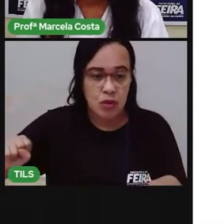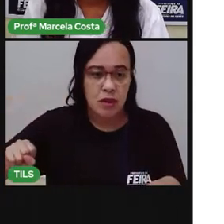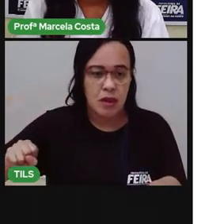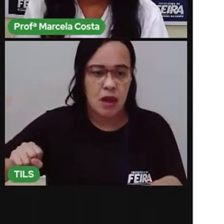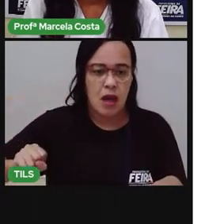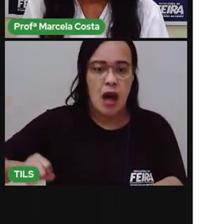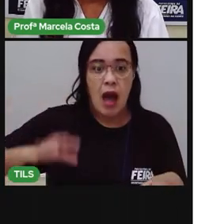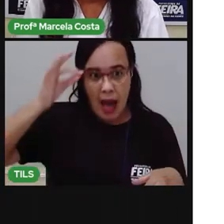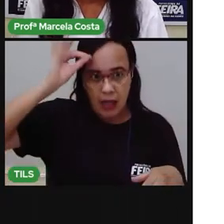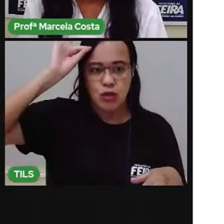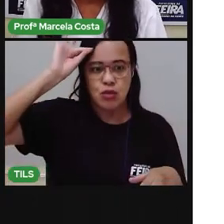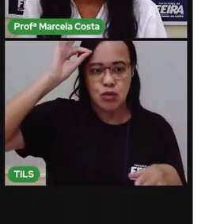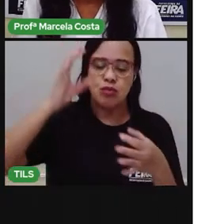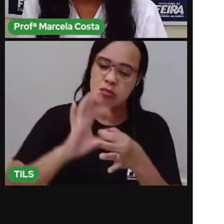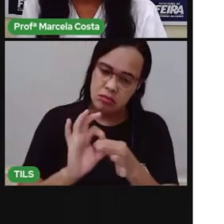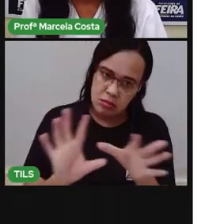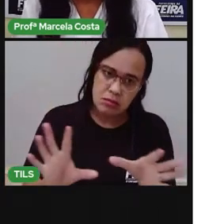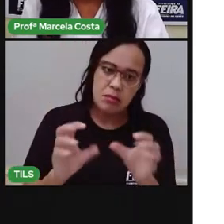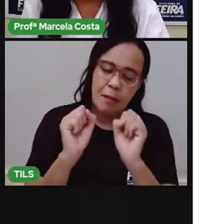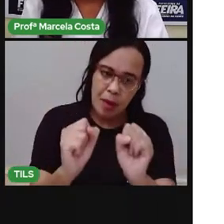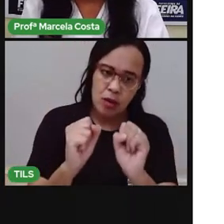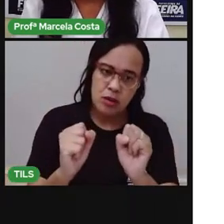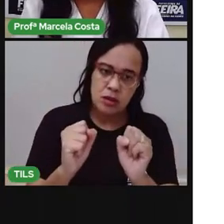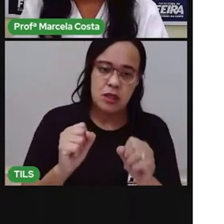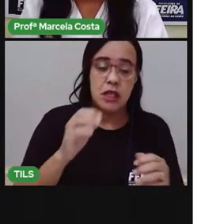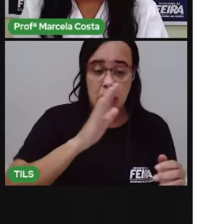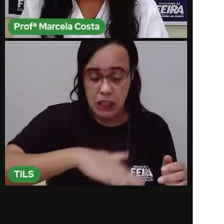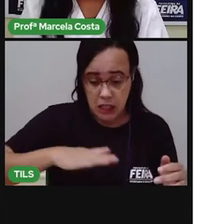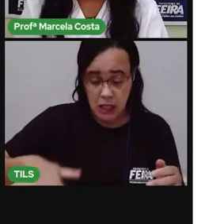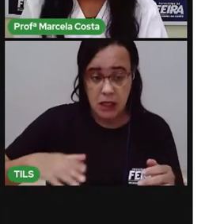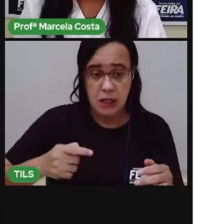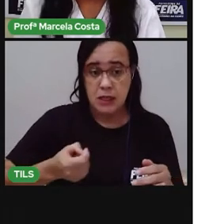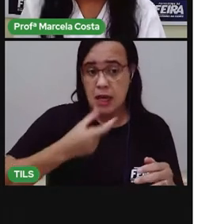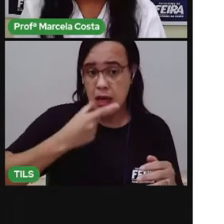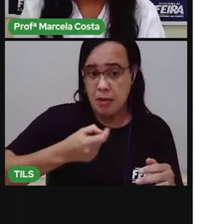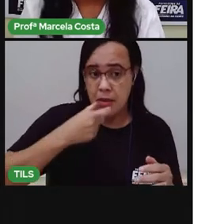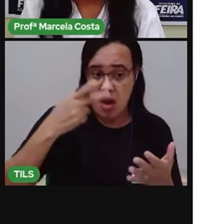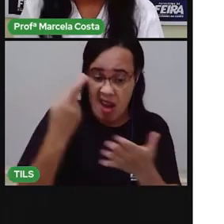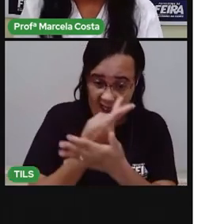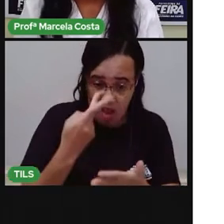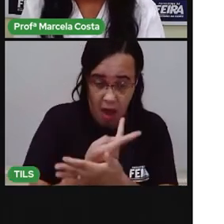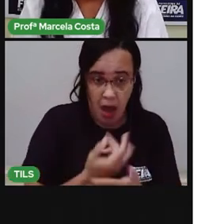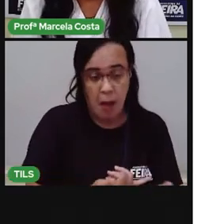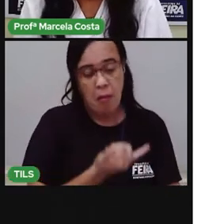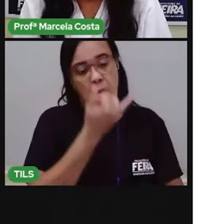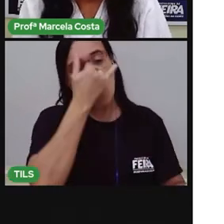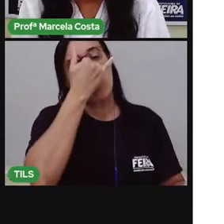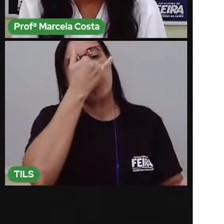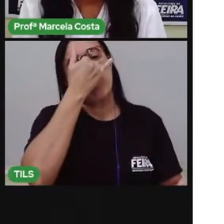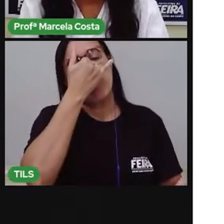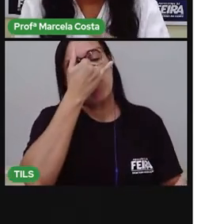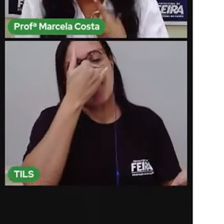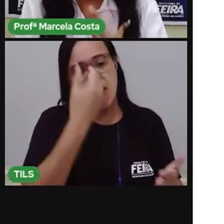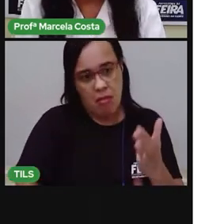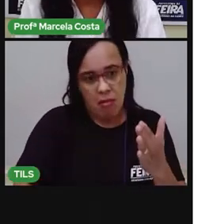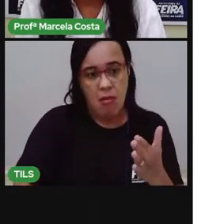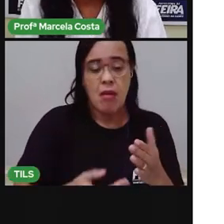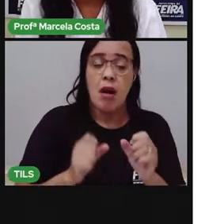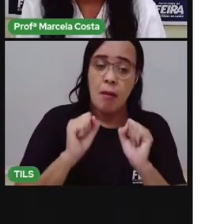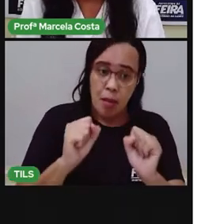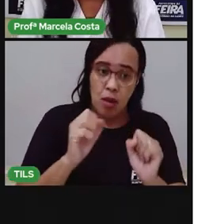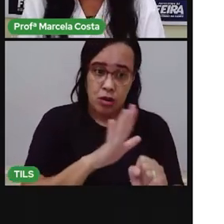remédio errado, numa quantidade errada, você pode sofrer uma intoxicação e vir, inclusive, a